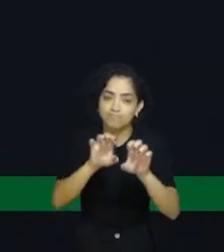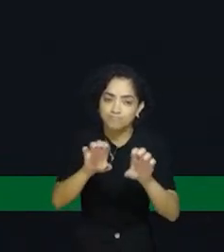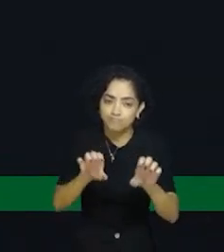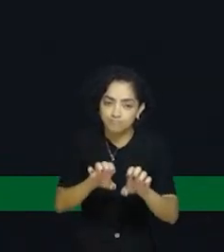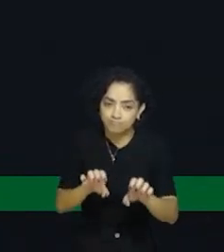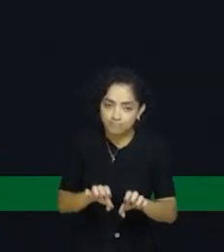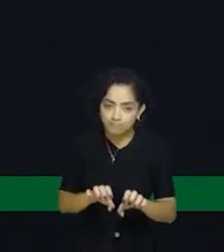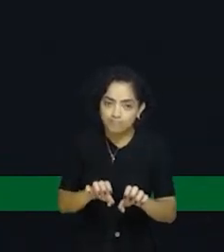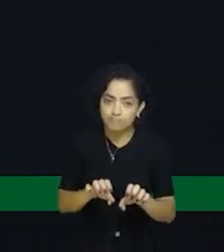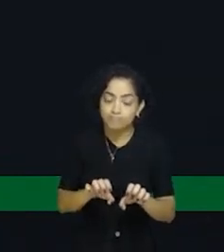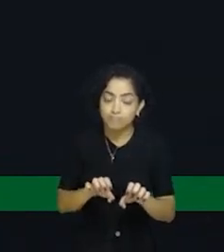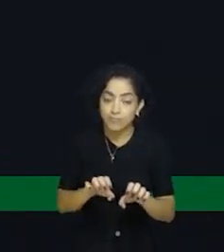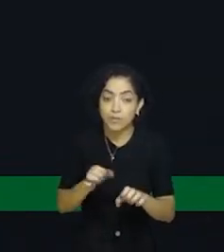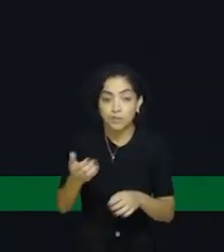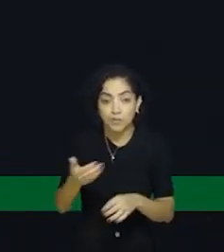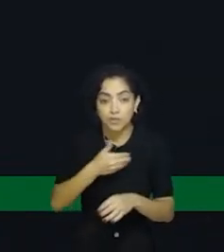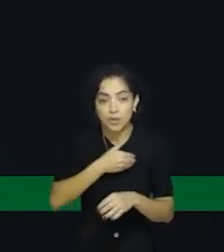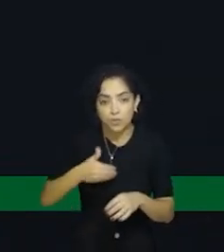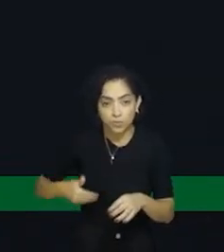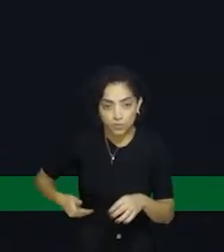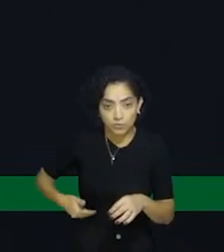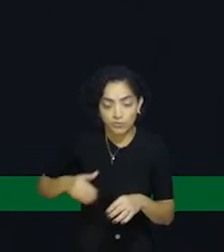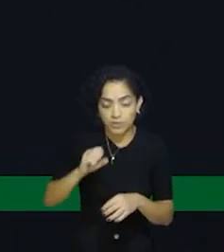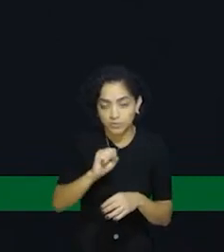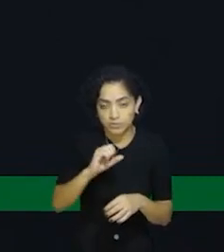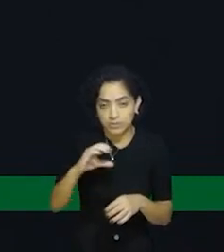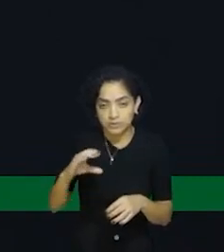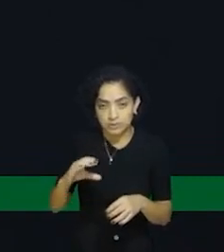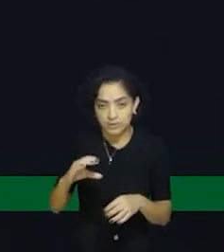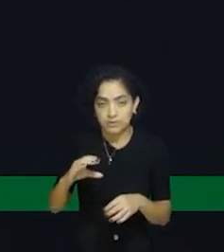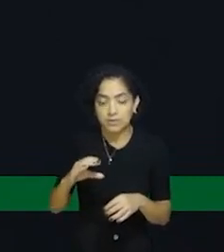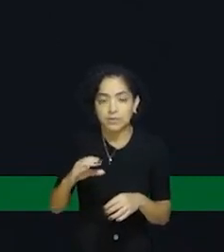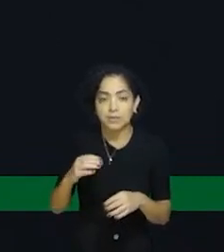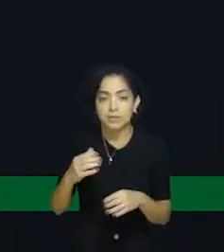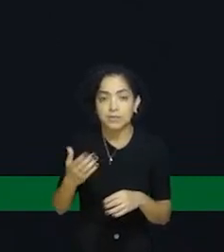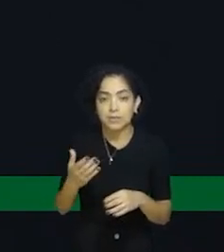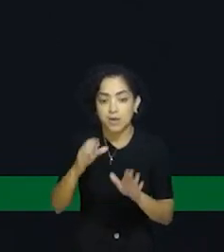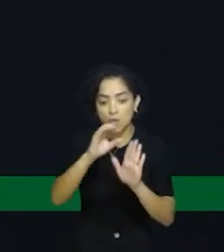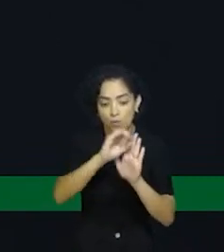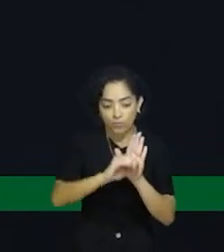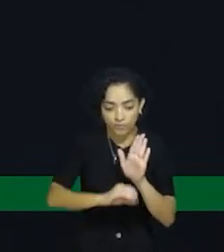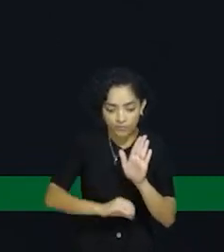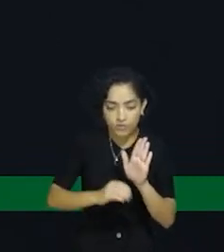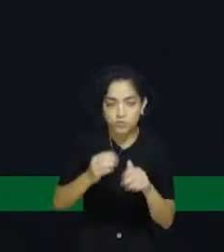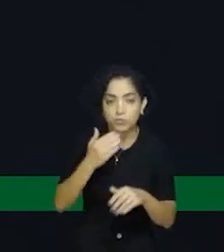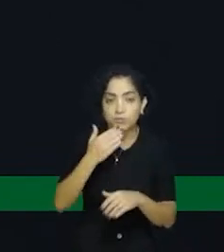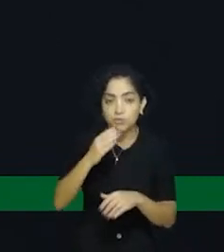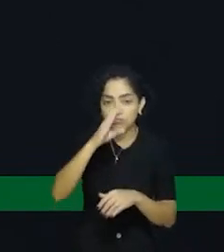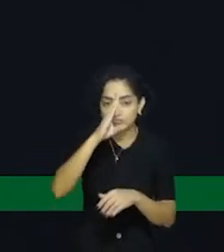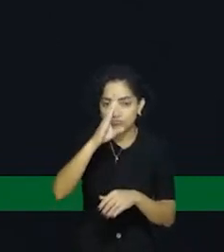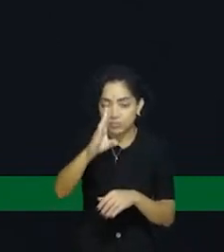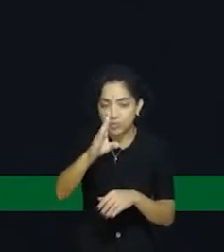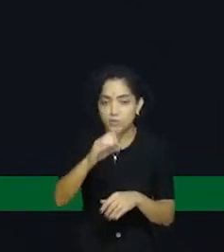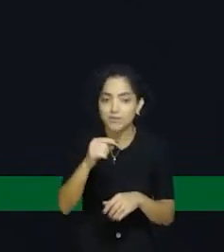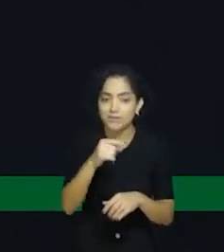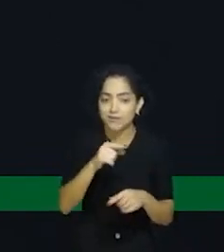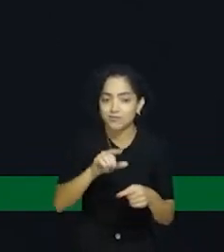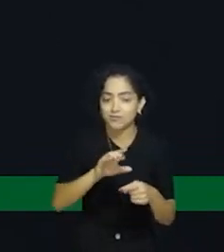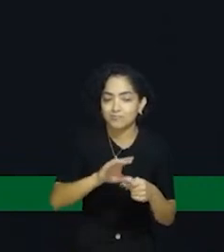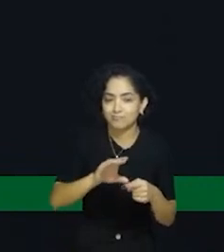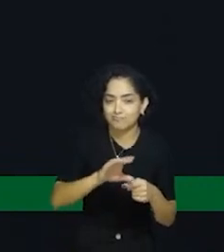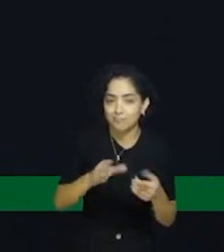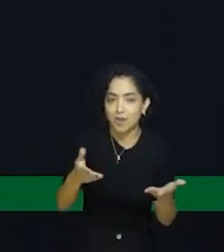Comper, e ao governo do Estado, que já recebeu ofício solicitando como prioridade para Curitibanos, neste momento,